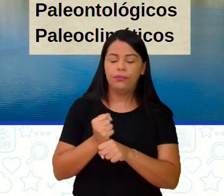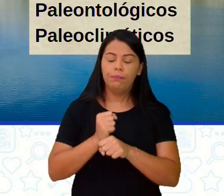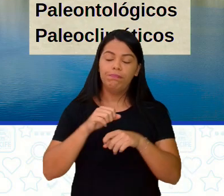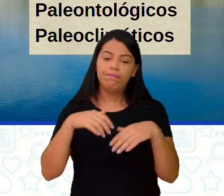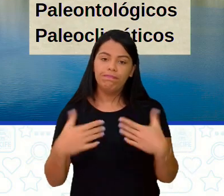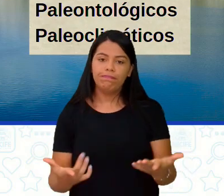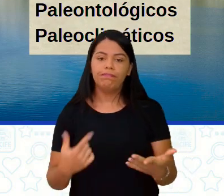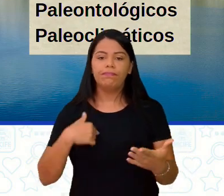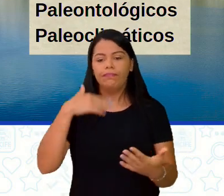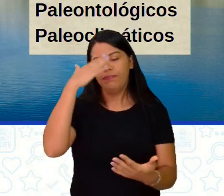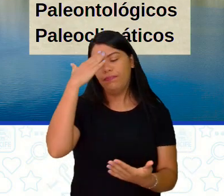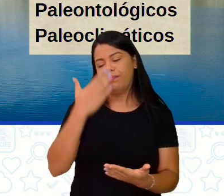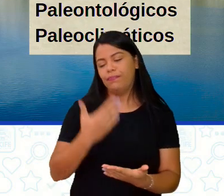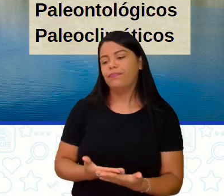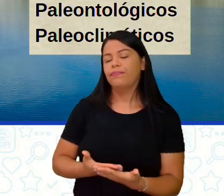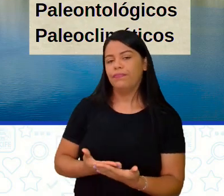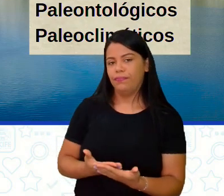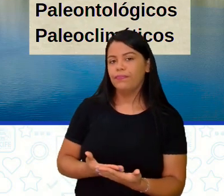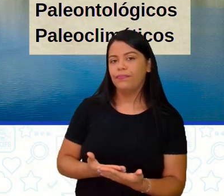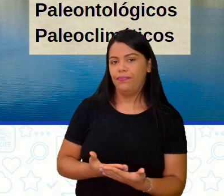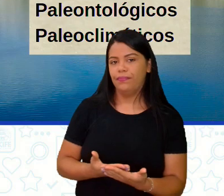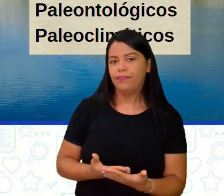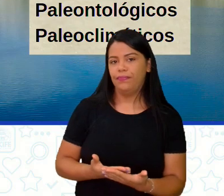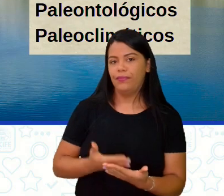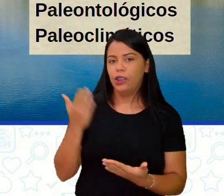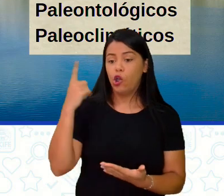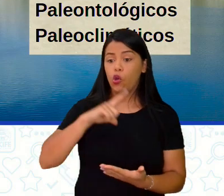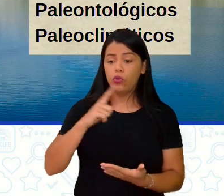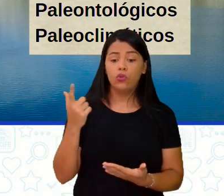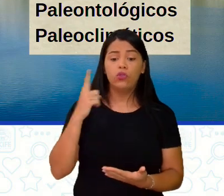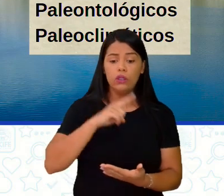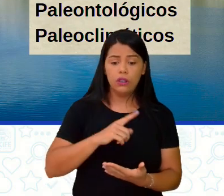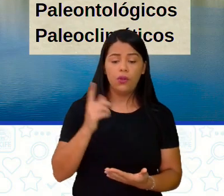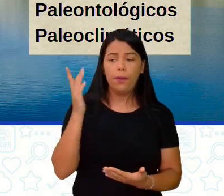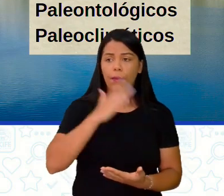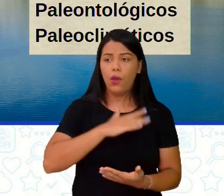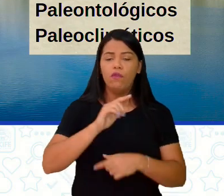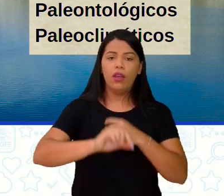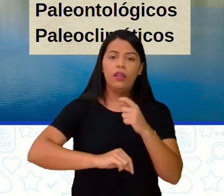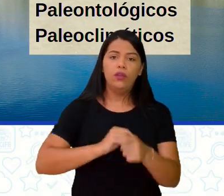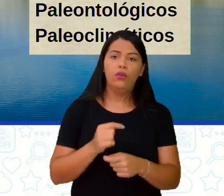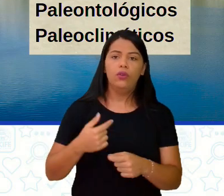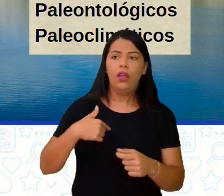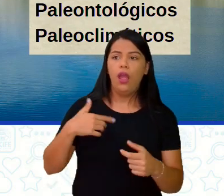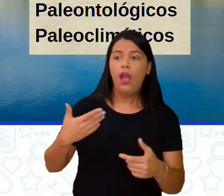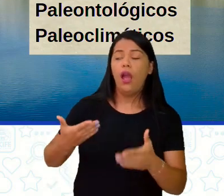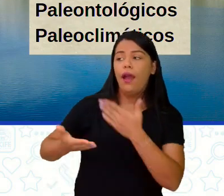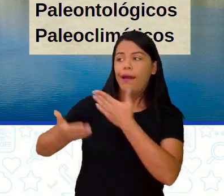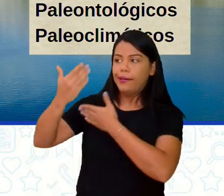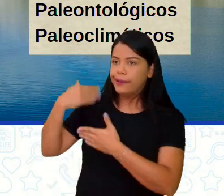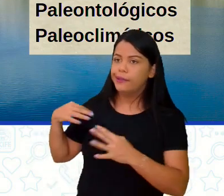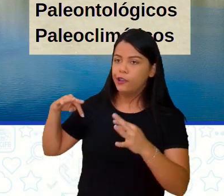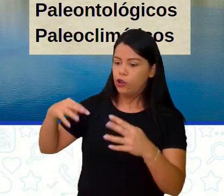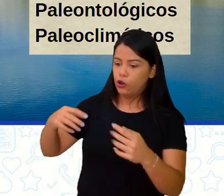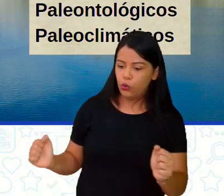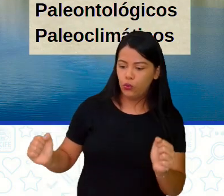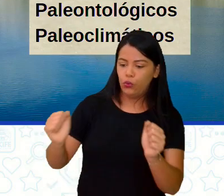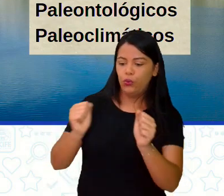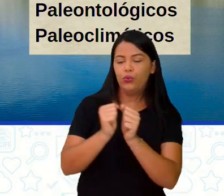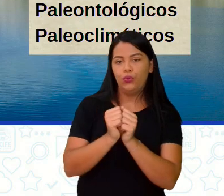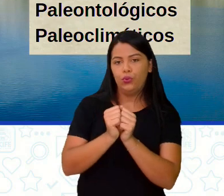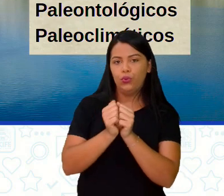de que esses continentes estavam ali juntos, coladinhos, há milhões de anos atrás,